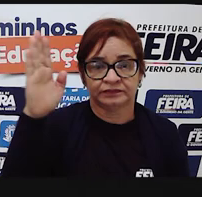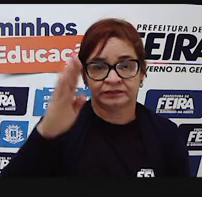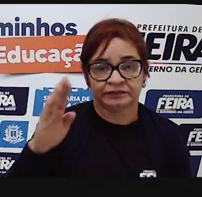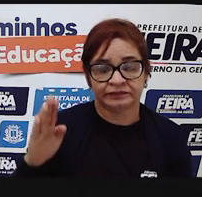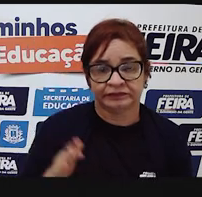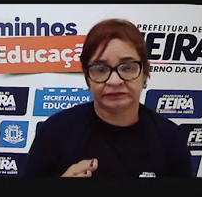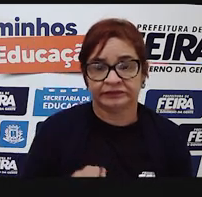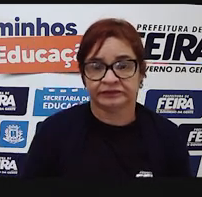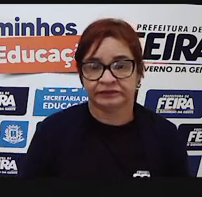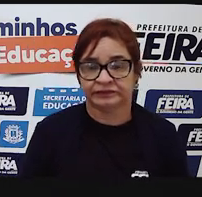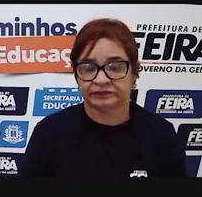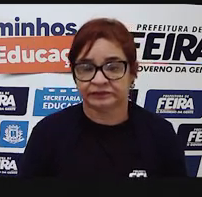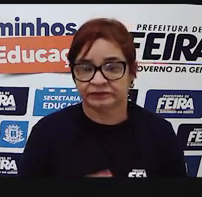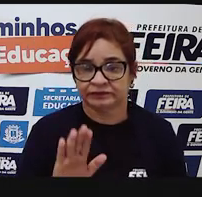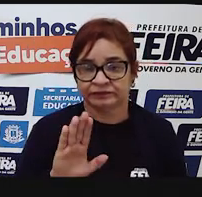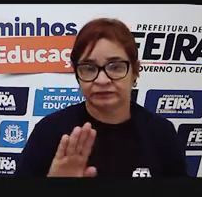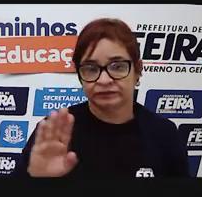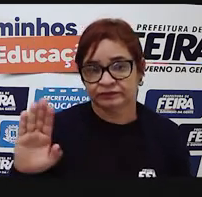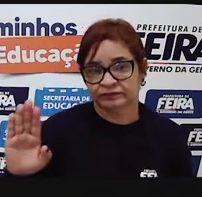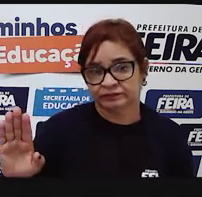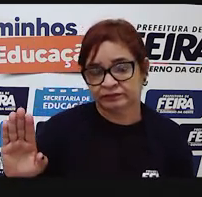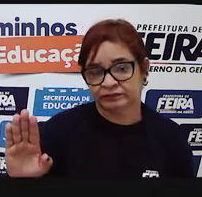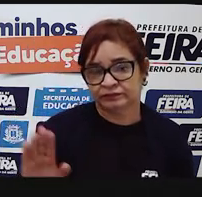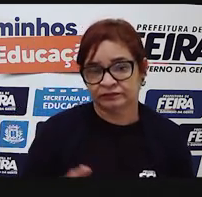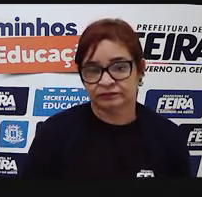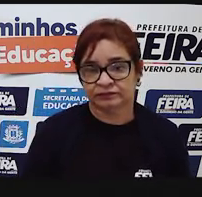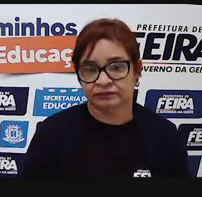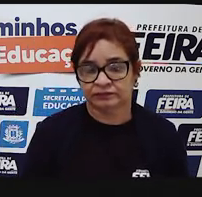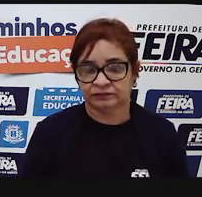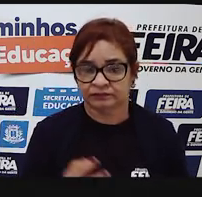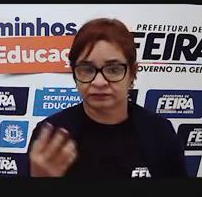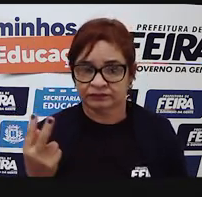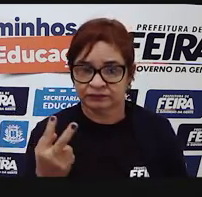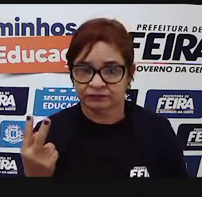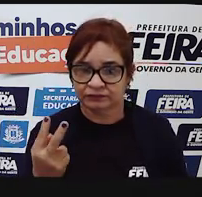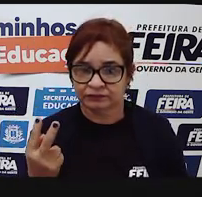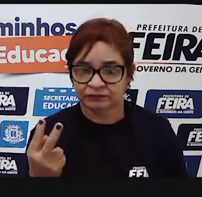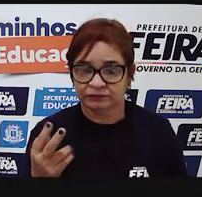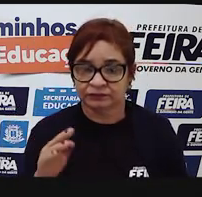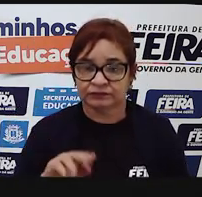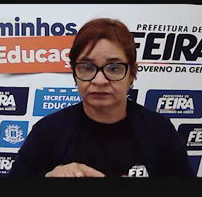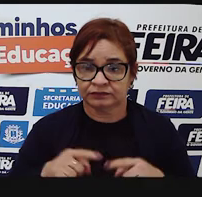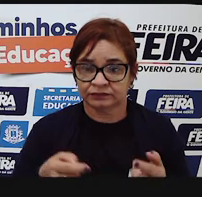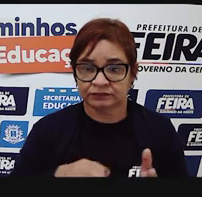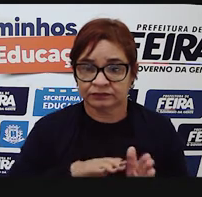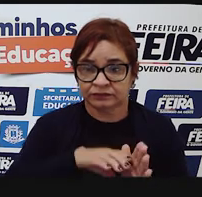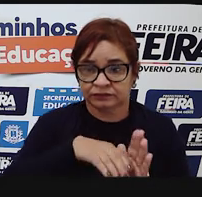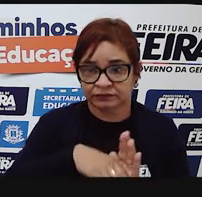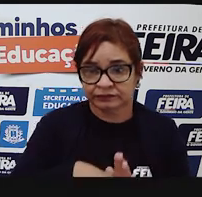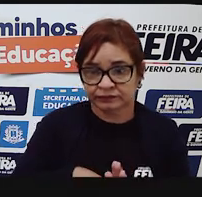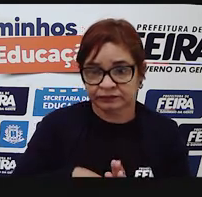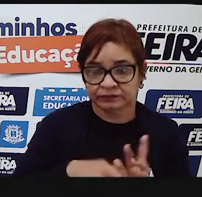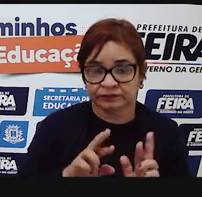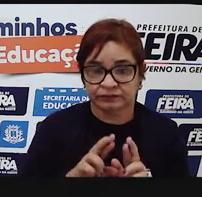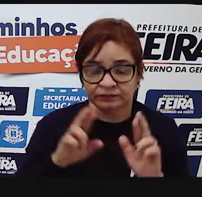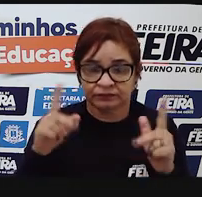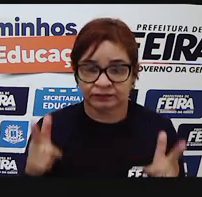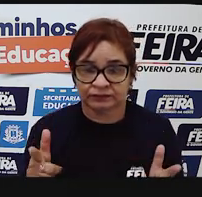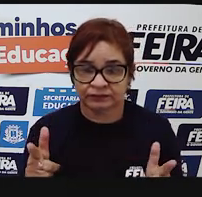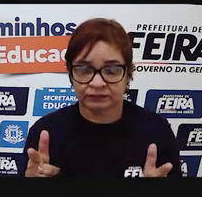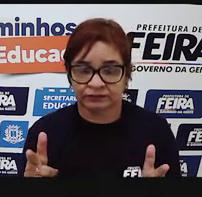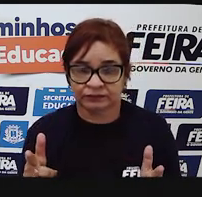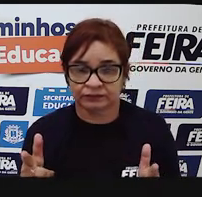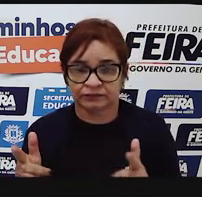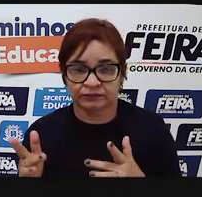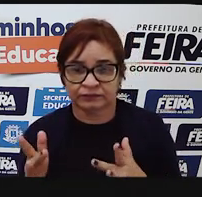Temos o Chapolin e temos a frase. Você vê que aí a imagem é a mesma, mas o conteúdo se modifica. Entre